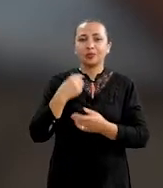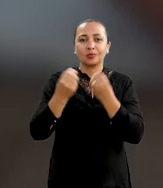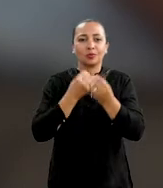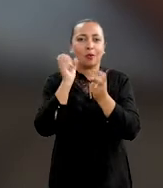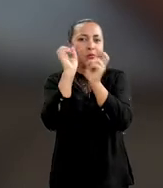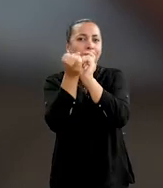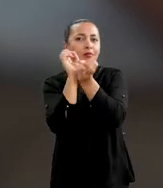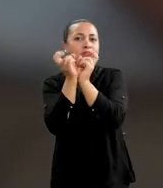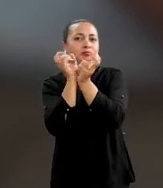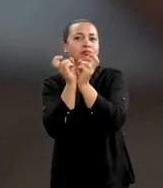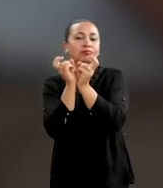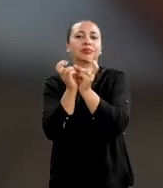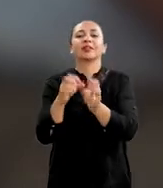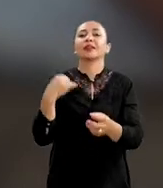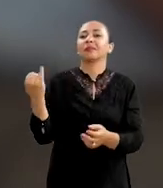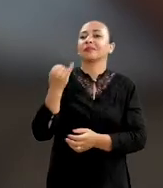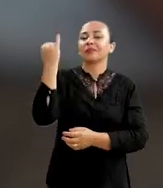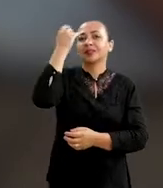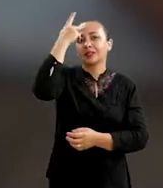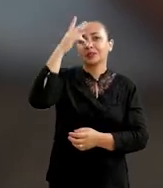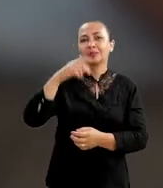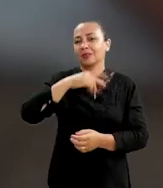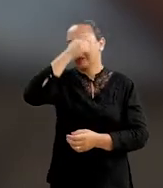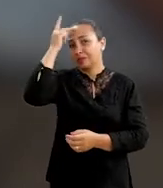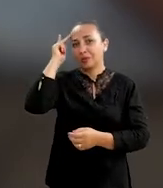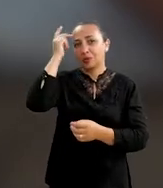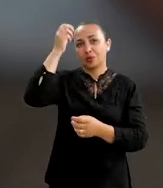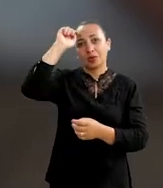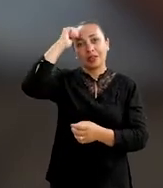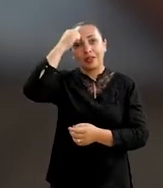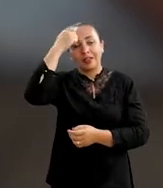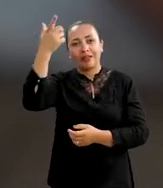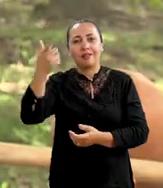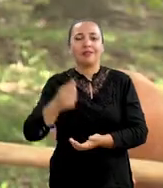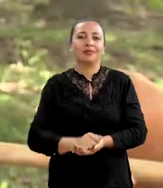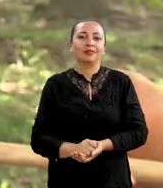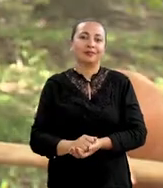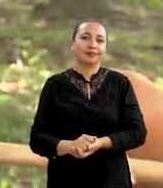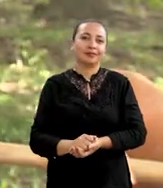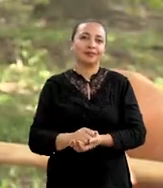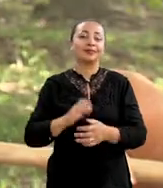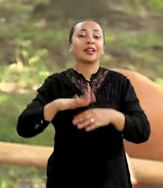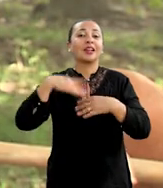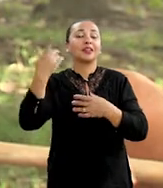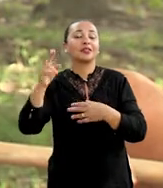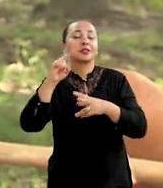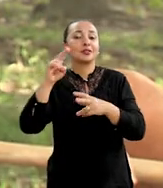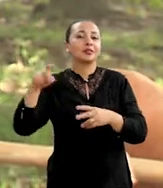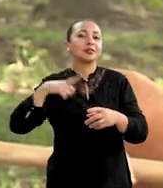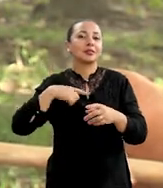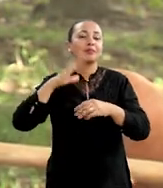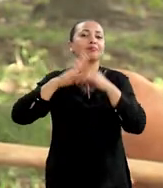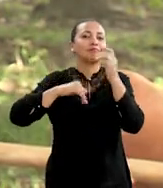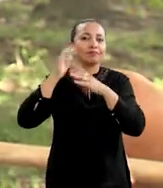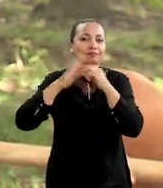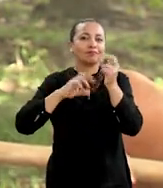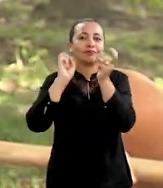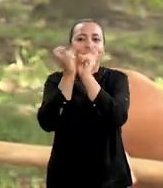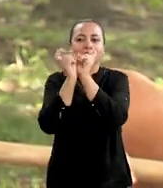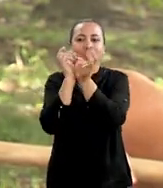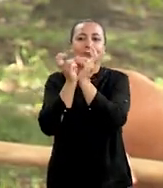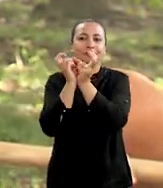sobre como a capoeira é tão importante para os negros. Além de nunca ter praticado